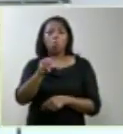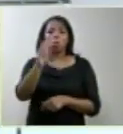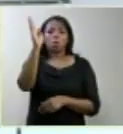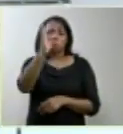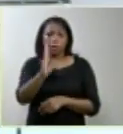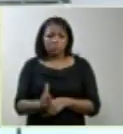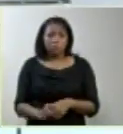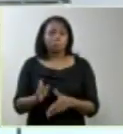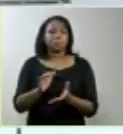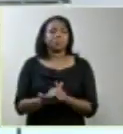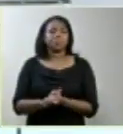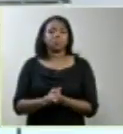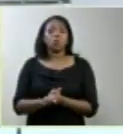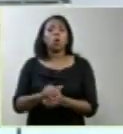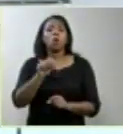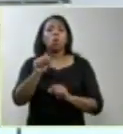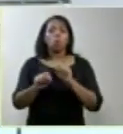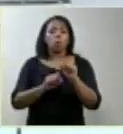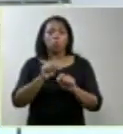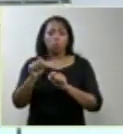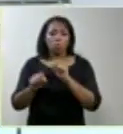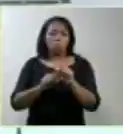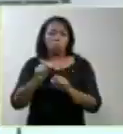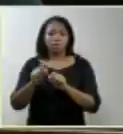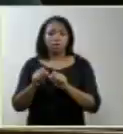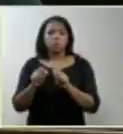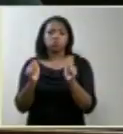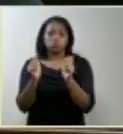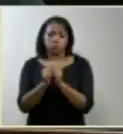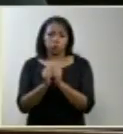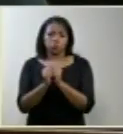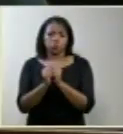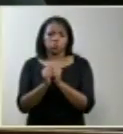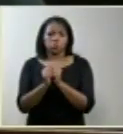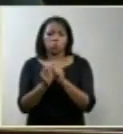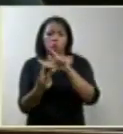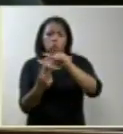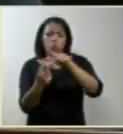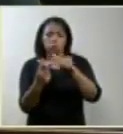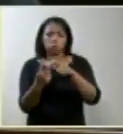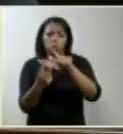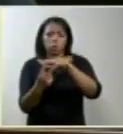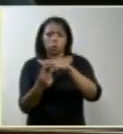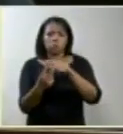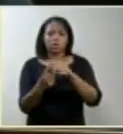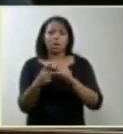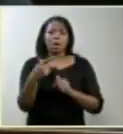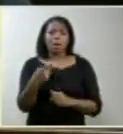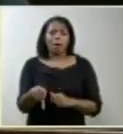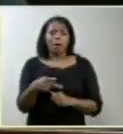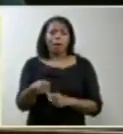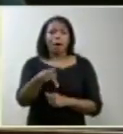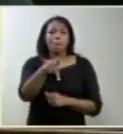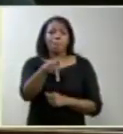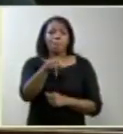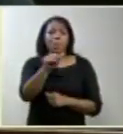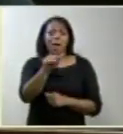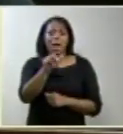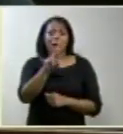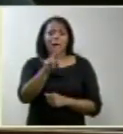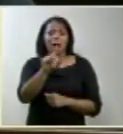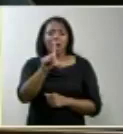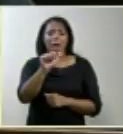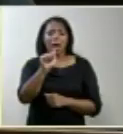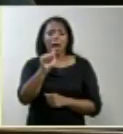o que veiculado pelos dois parlamentares servirá